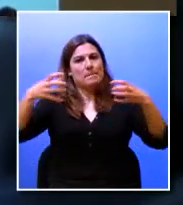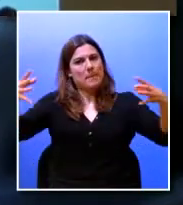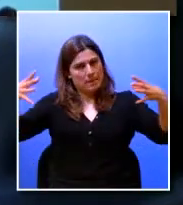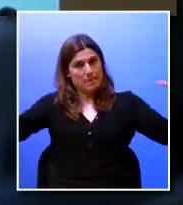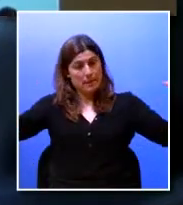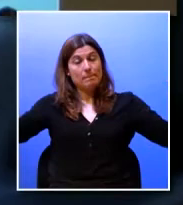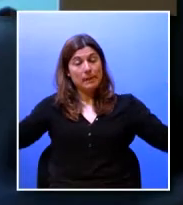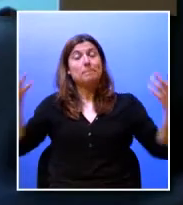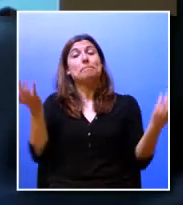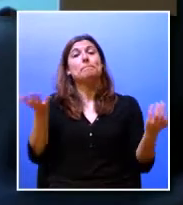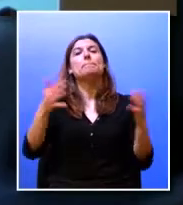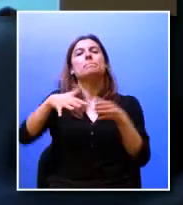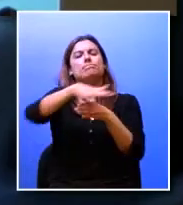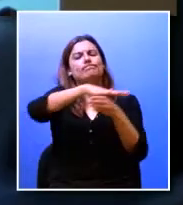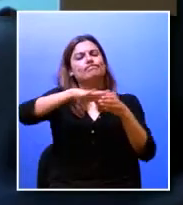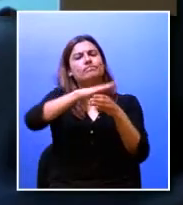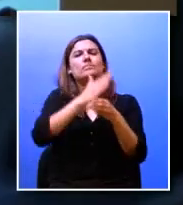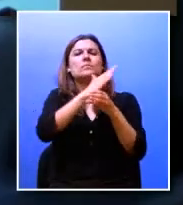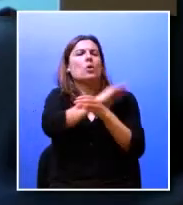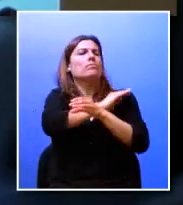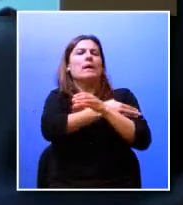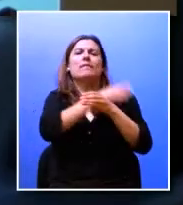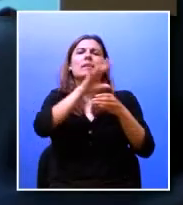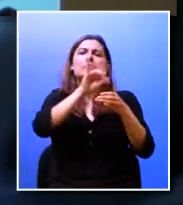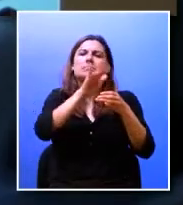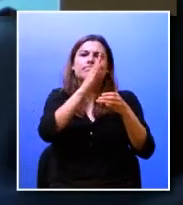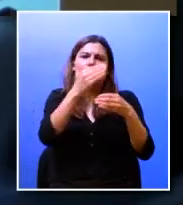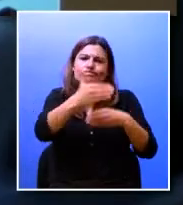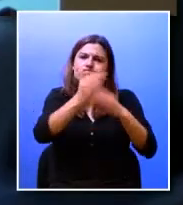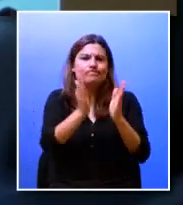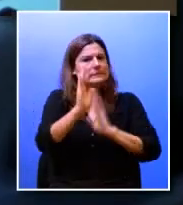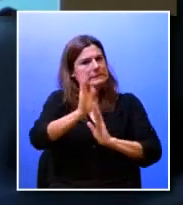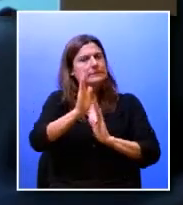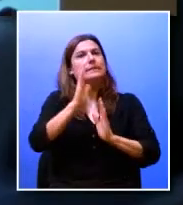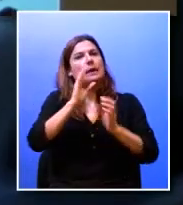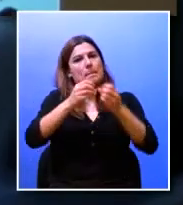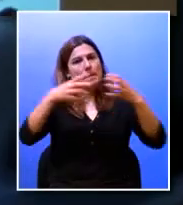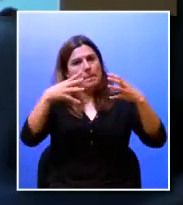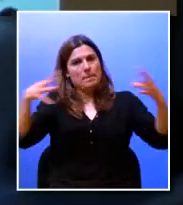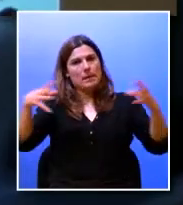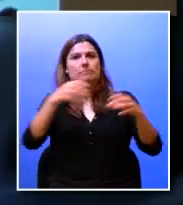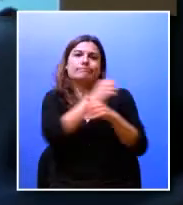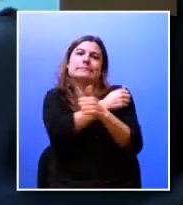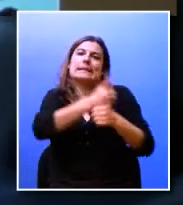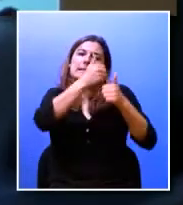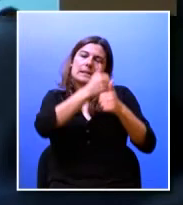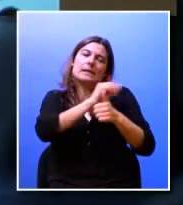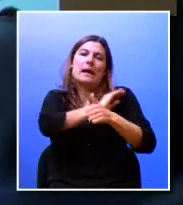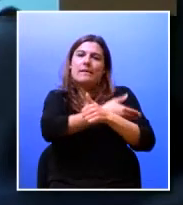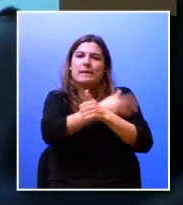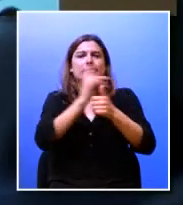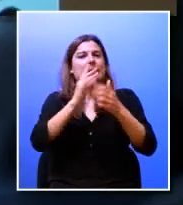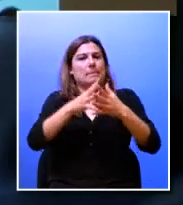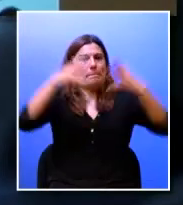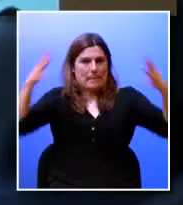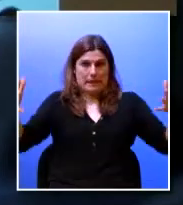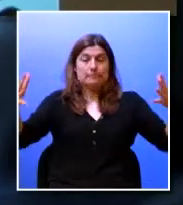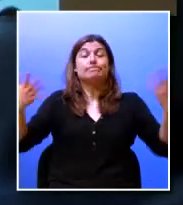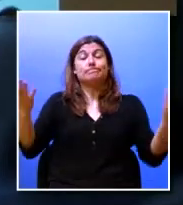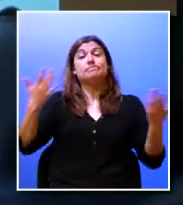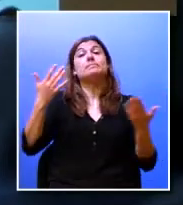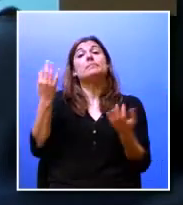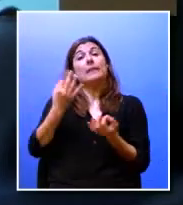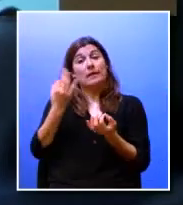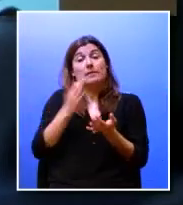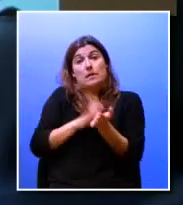alargar aquilo que é a sua zona de intervenção para além da sua presença na cidade de Aveiro e de facto estamos presentes e temos